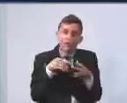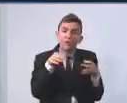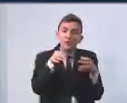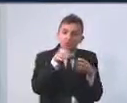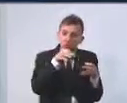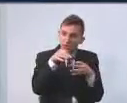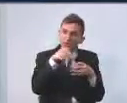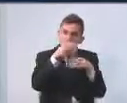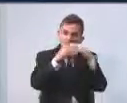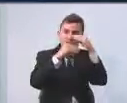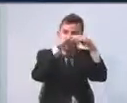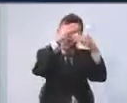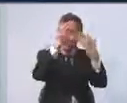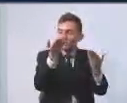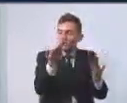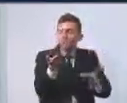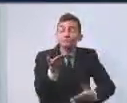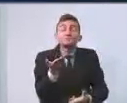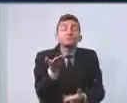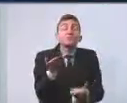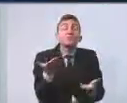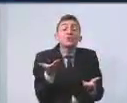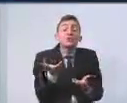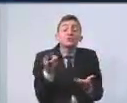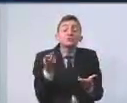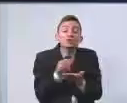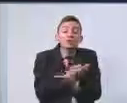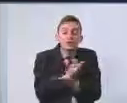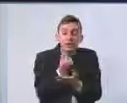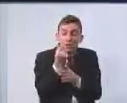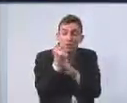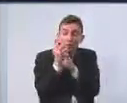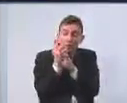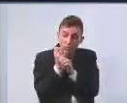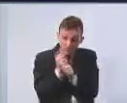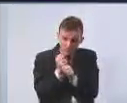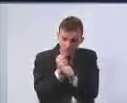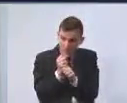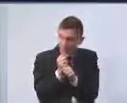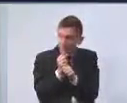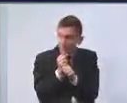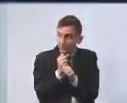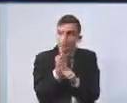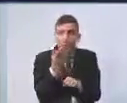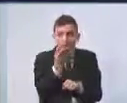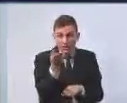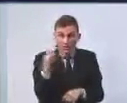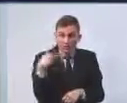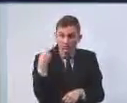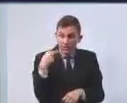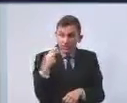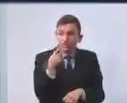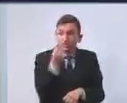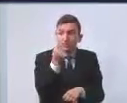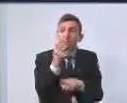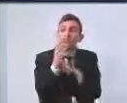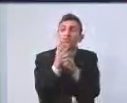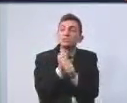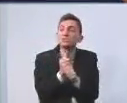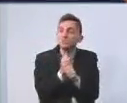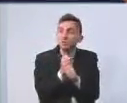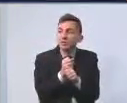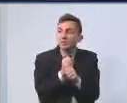desenvolvidos. O que acontece hoje, na peça orçamentária, em especial para os senhores vereadores, na peça orçamentária,